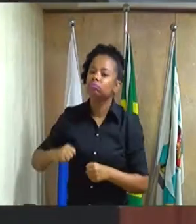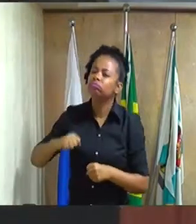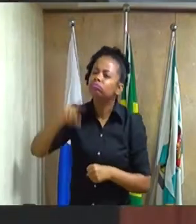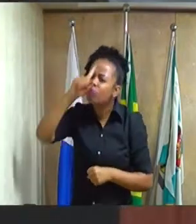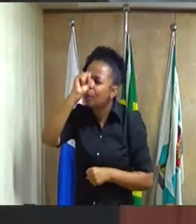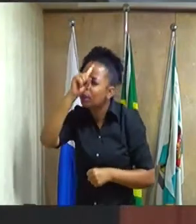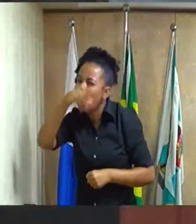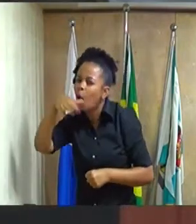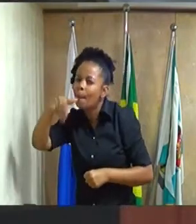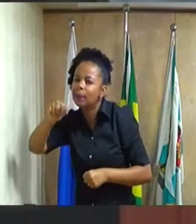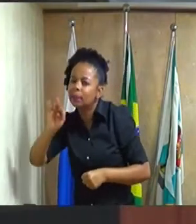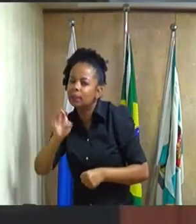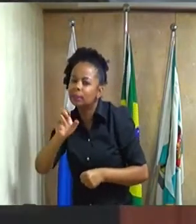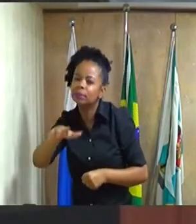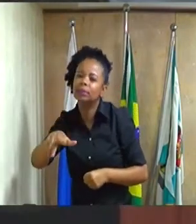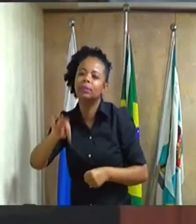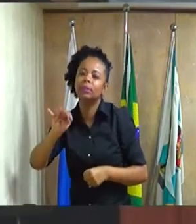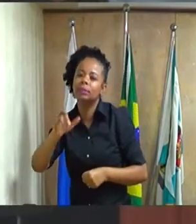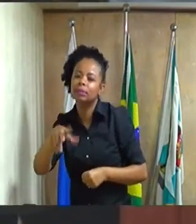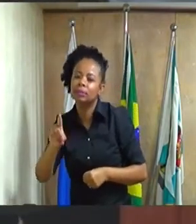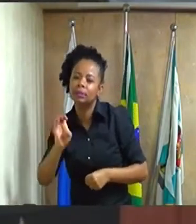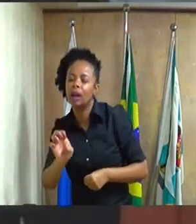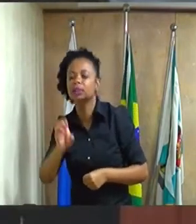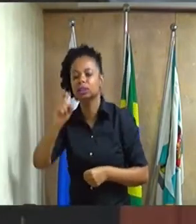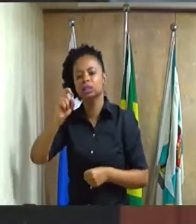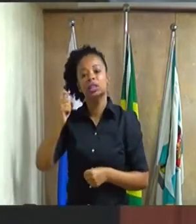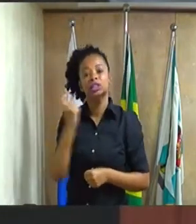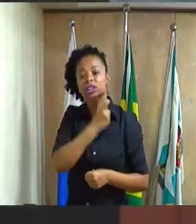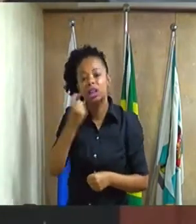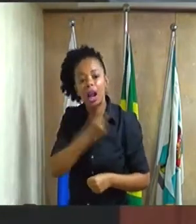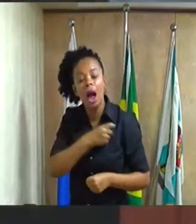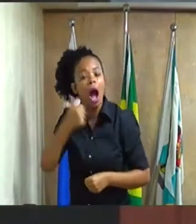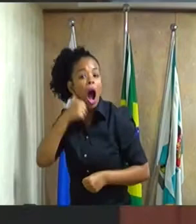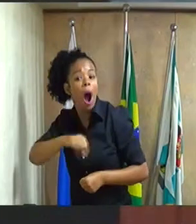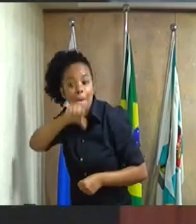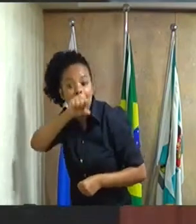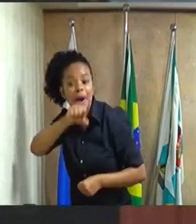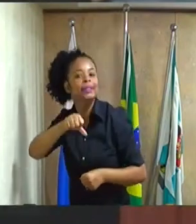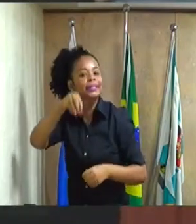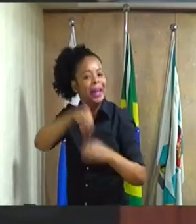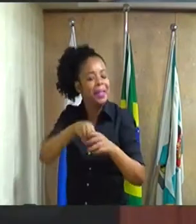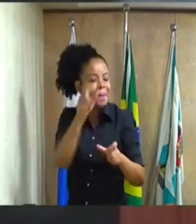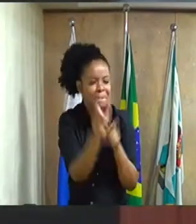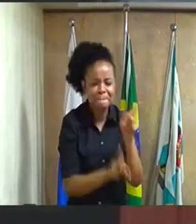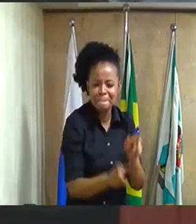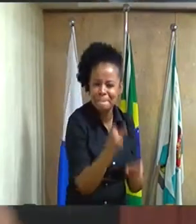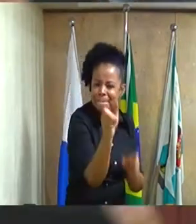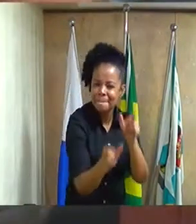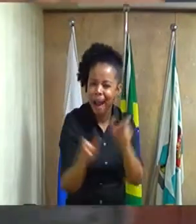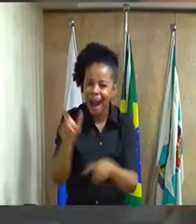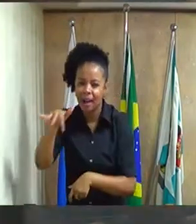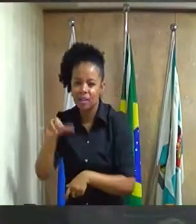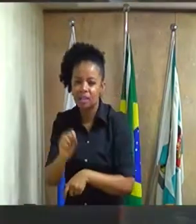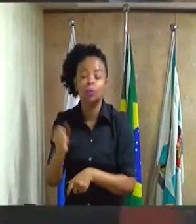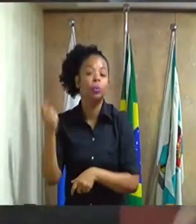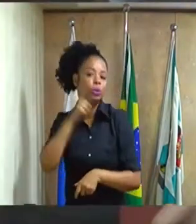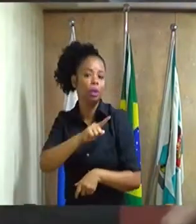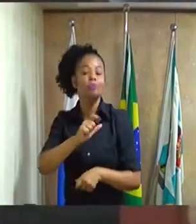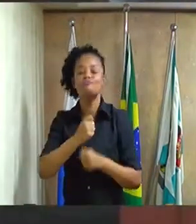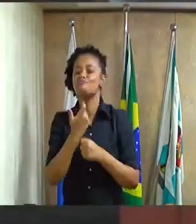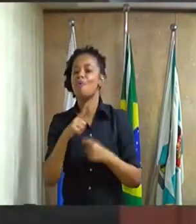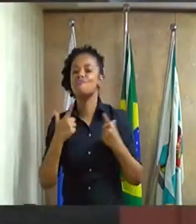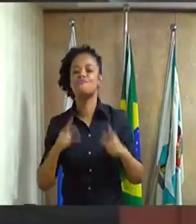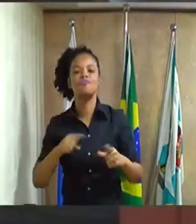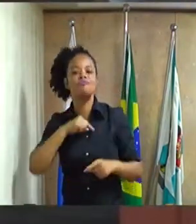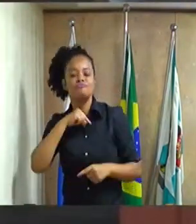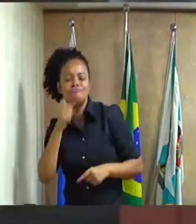de Xerém é a oportunidade que a mãe caxiense vai ter o seu lugar. Eu não tenho dúvida que além da